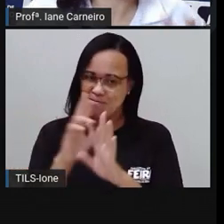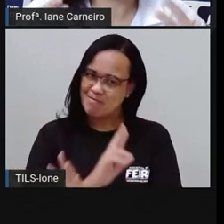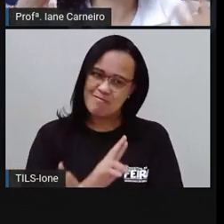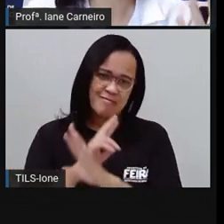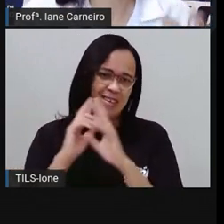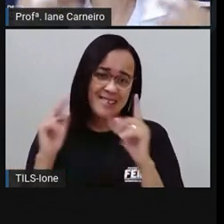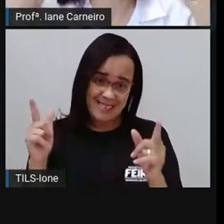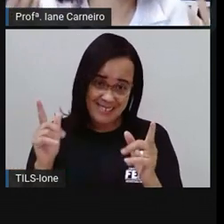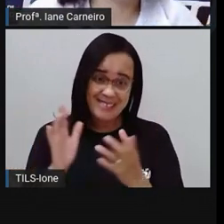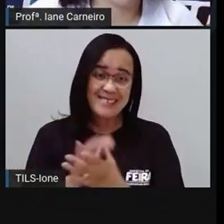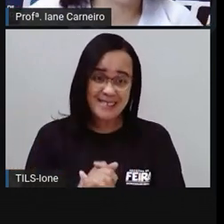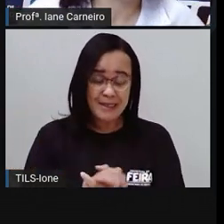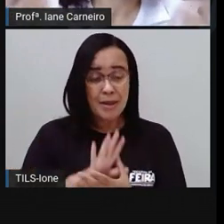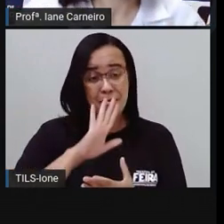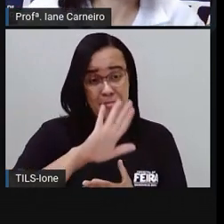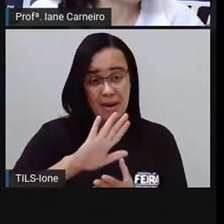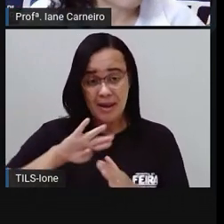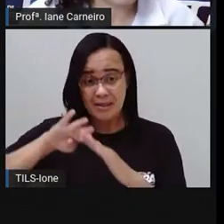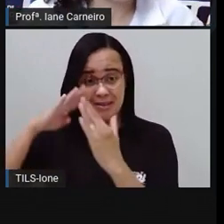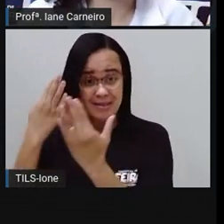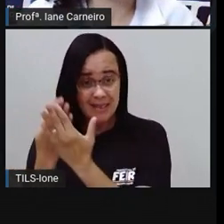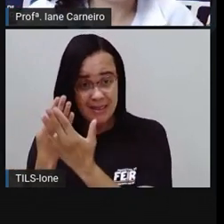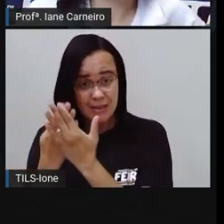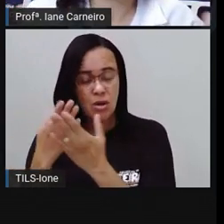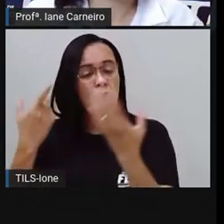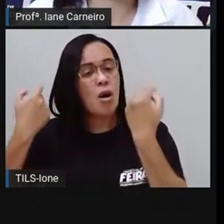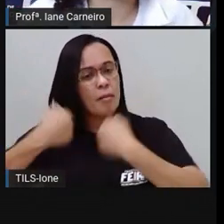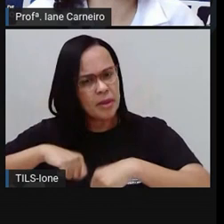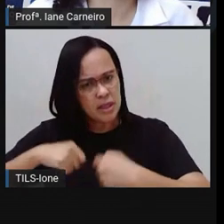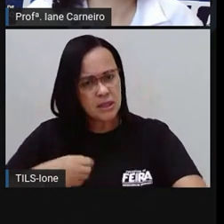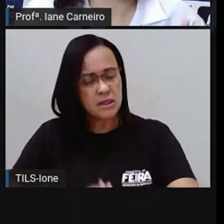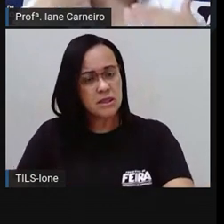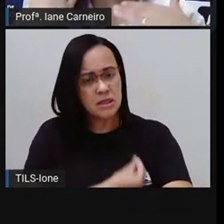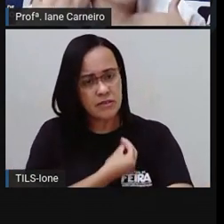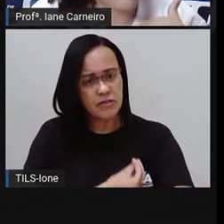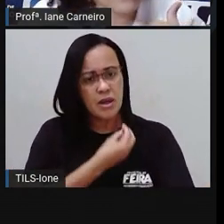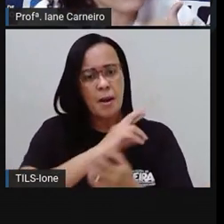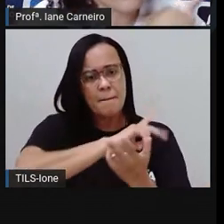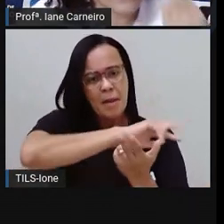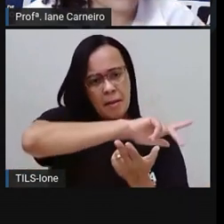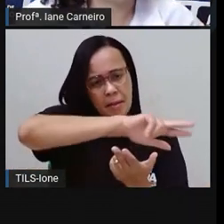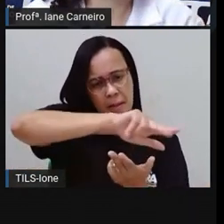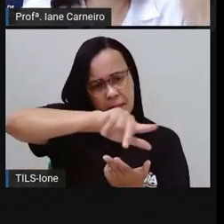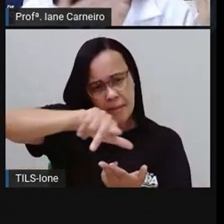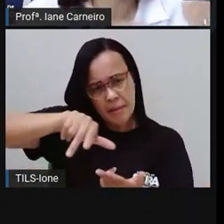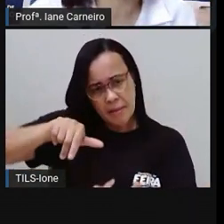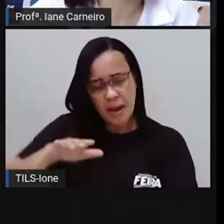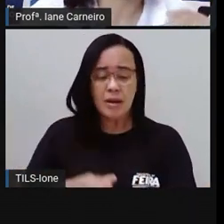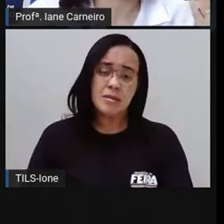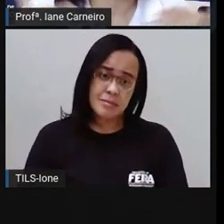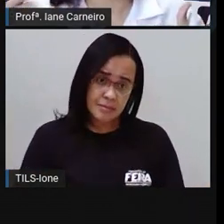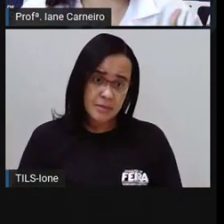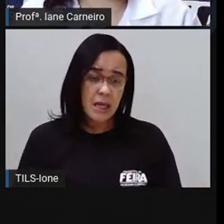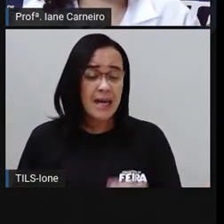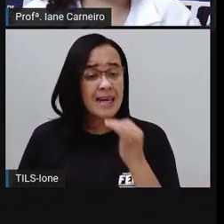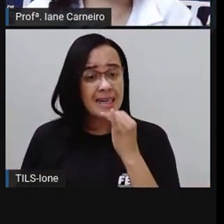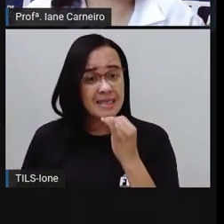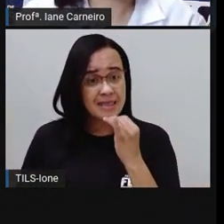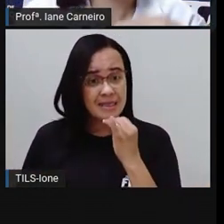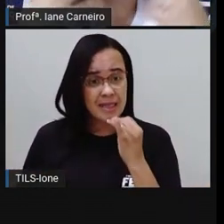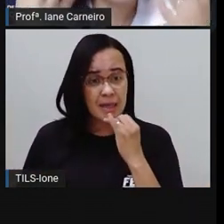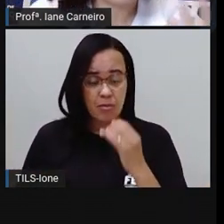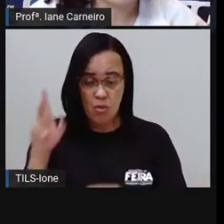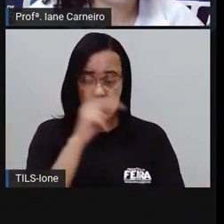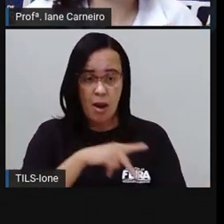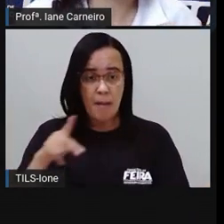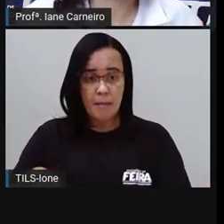escola, a gente precisa conviver com a diferença, né? Aqui, por exemplo, a Pró está falando a aula e Ione, né? A colega da